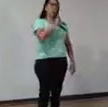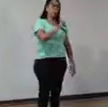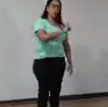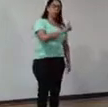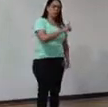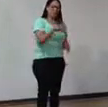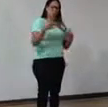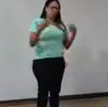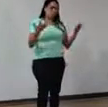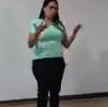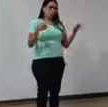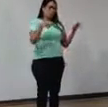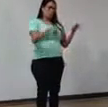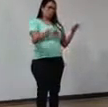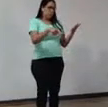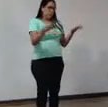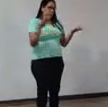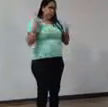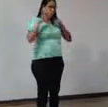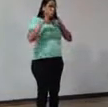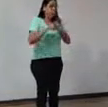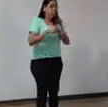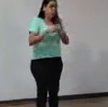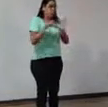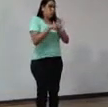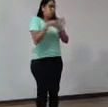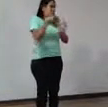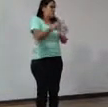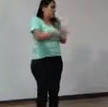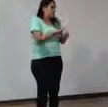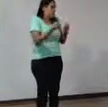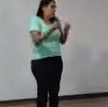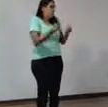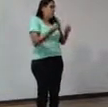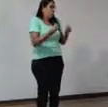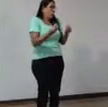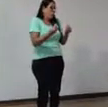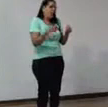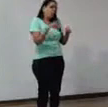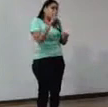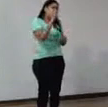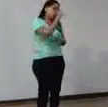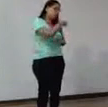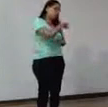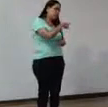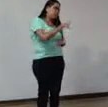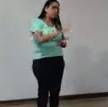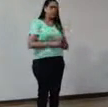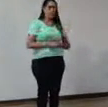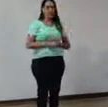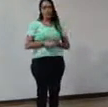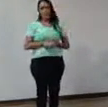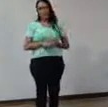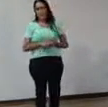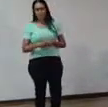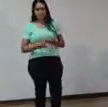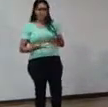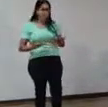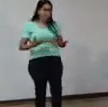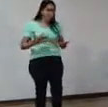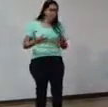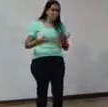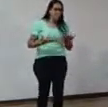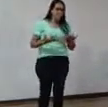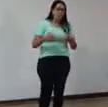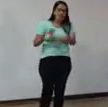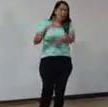para trazer o contexto biológico para uma área lúdica como essa. E aí eu tinha a melhor